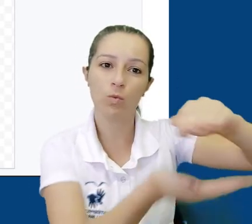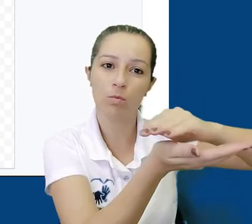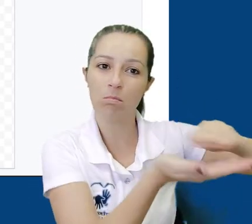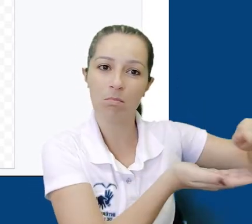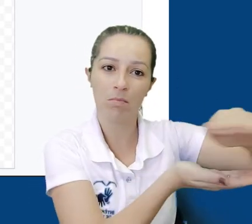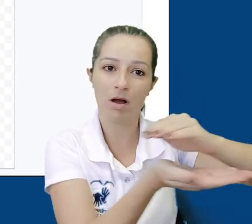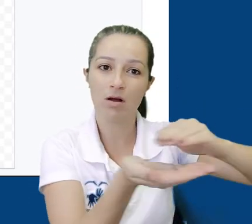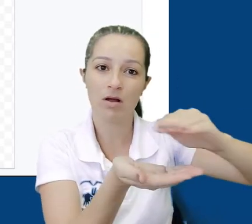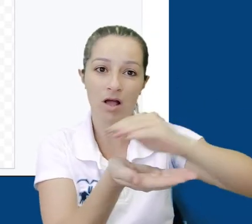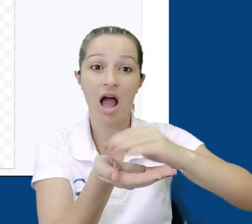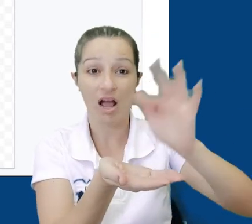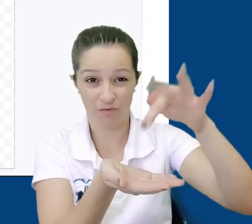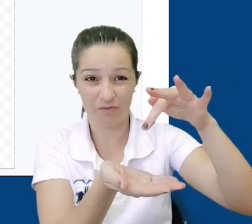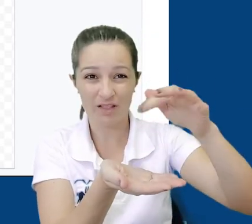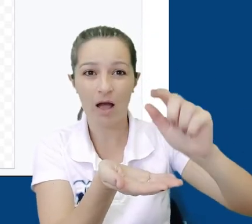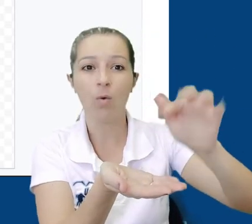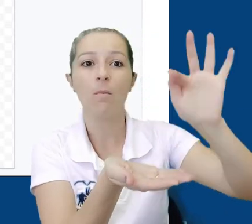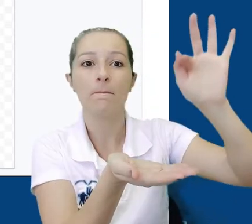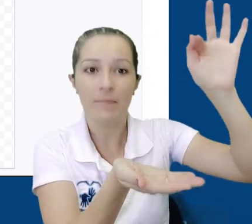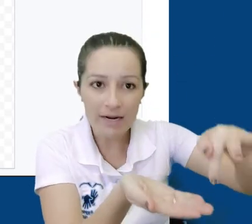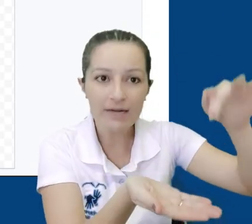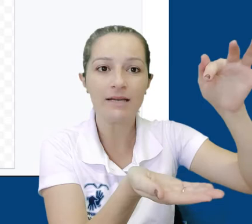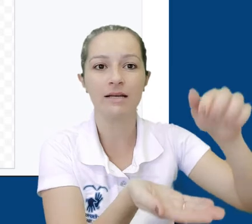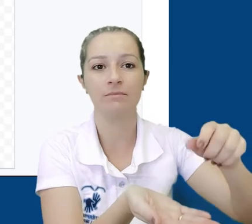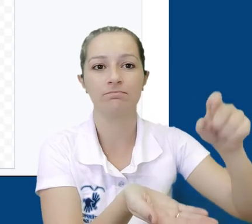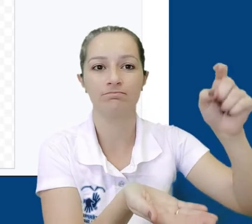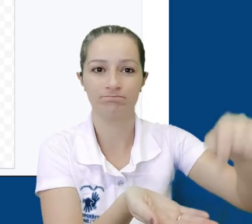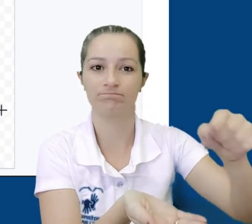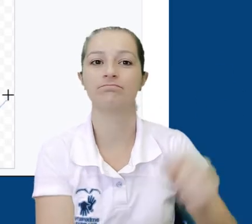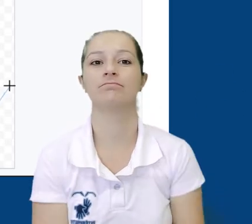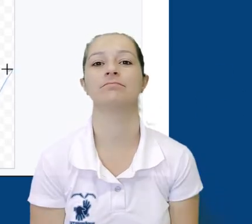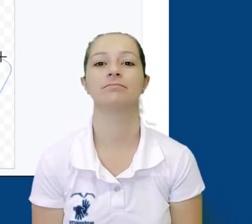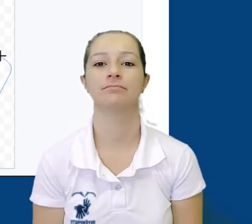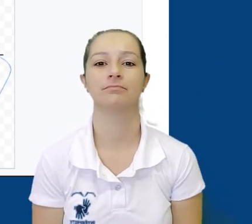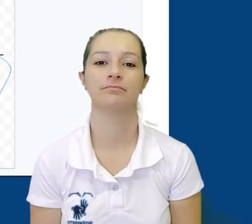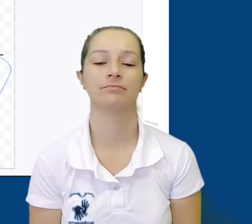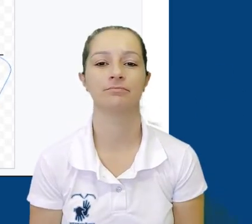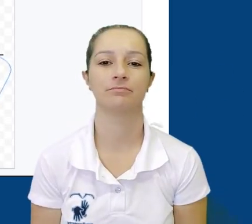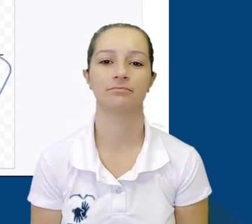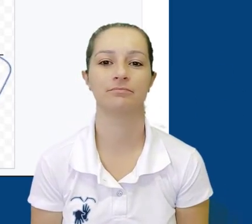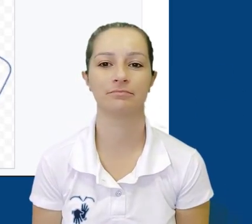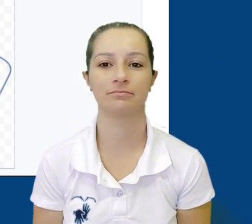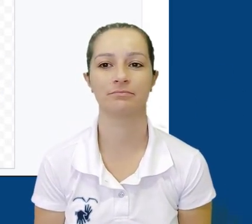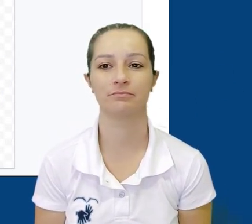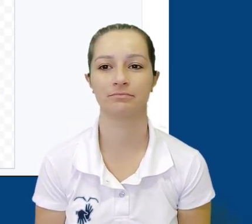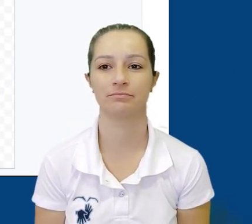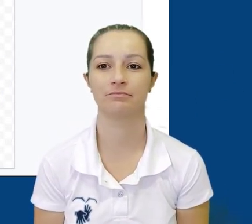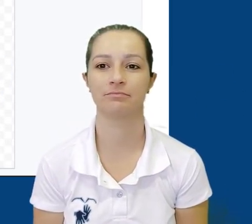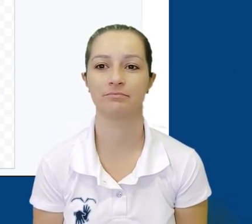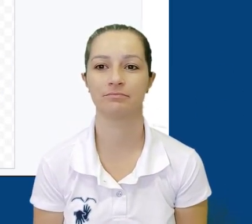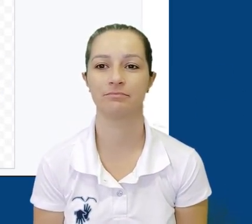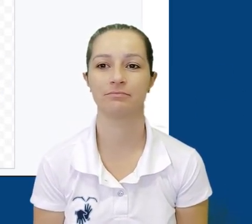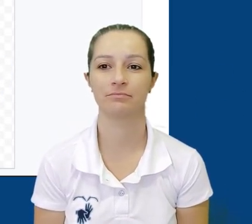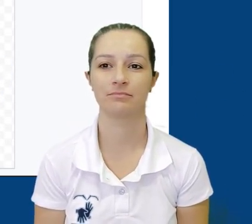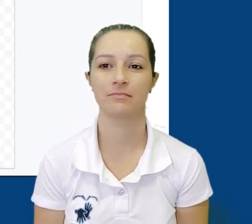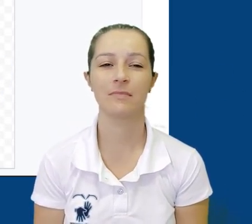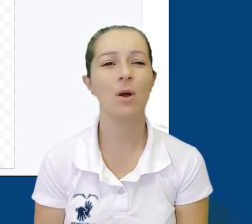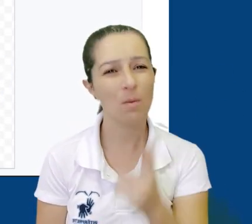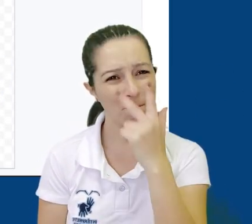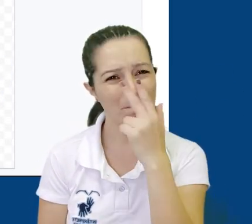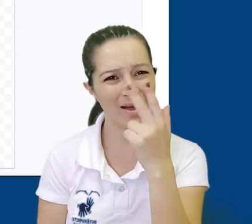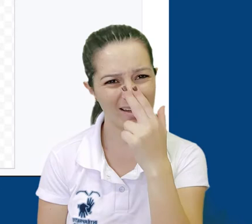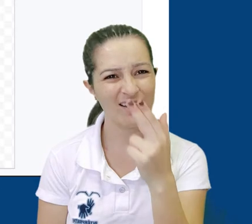caminho. Quando quiser finalizar a forma, basta clicar com o botão esquerdo do mouse duas vezes. Com uma dinâmica um pouco